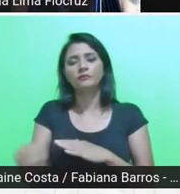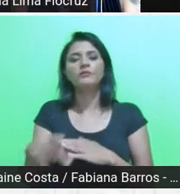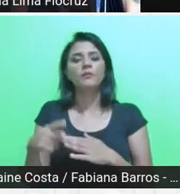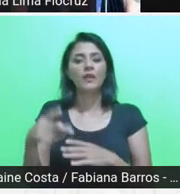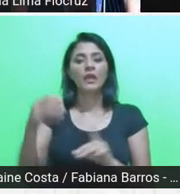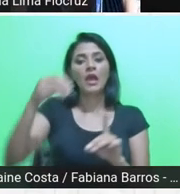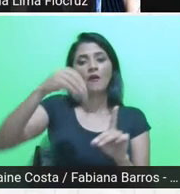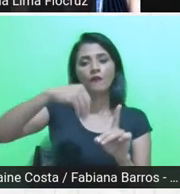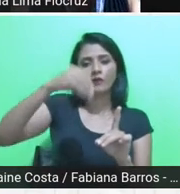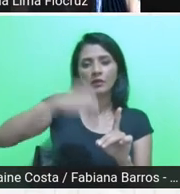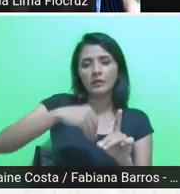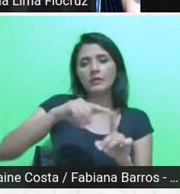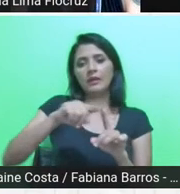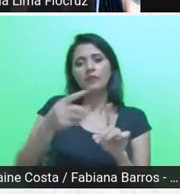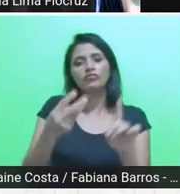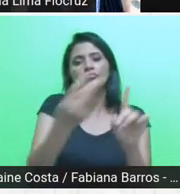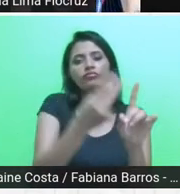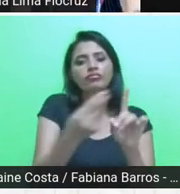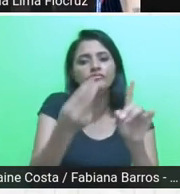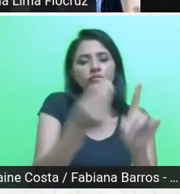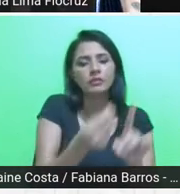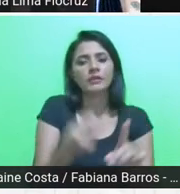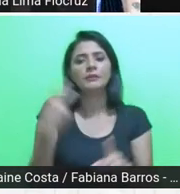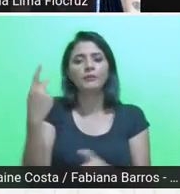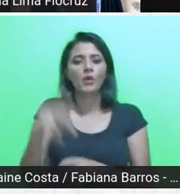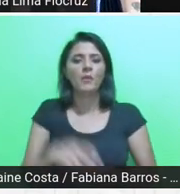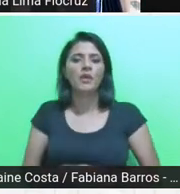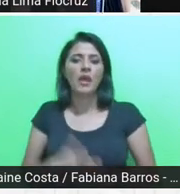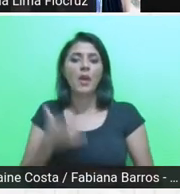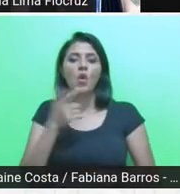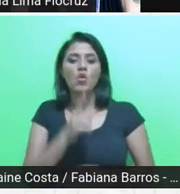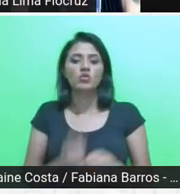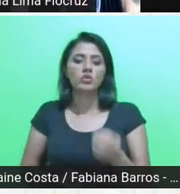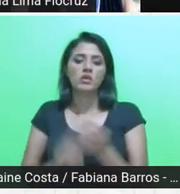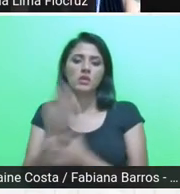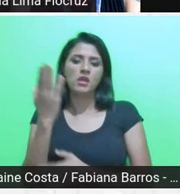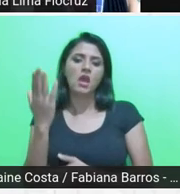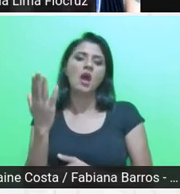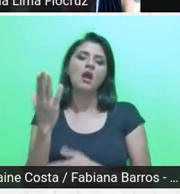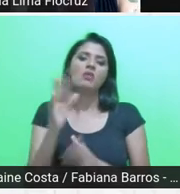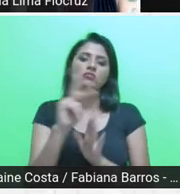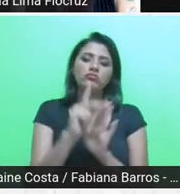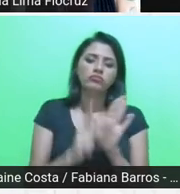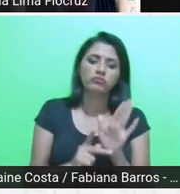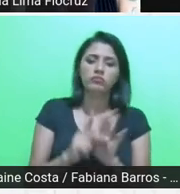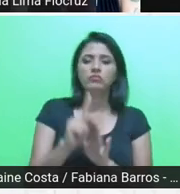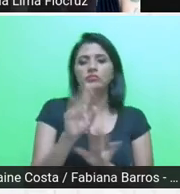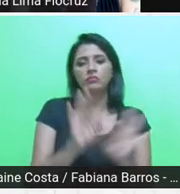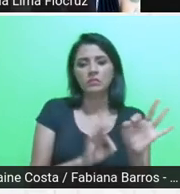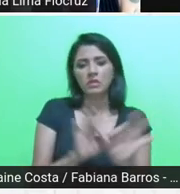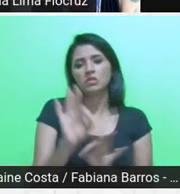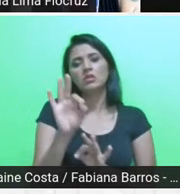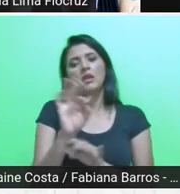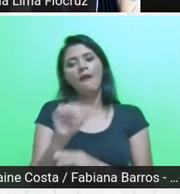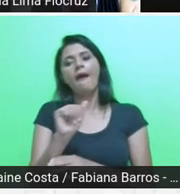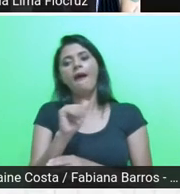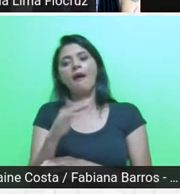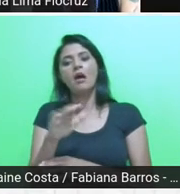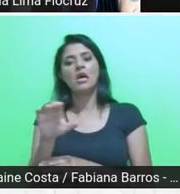e as resiliências para construir mesmo um plano de ação, que esse é o objetivo, né,